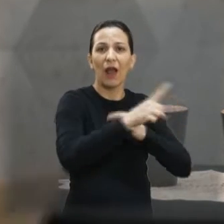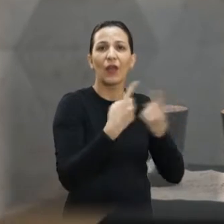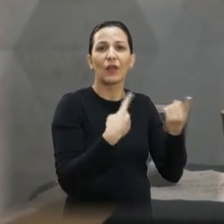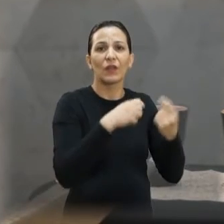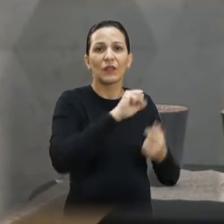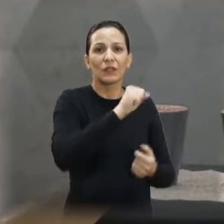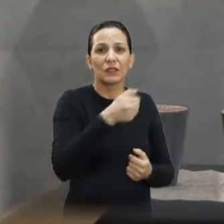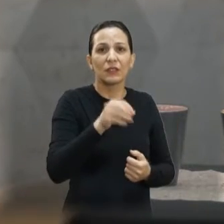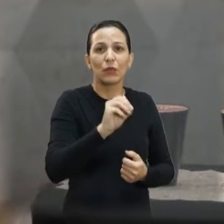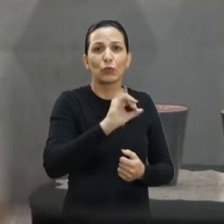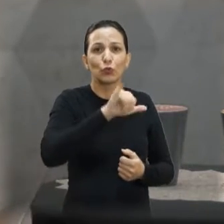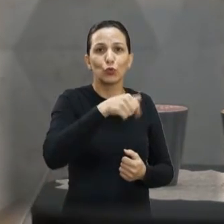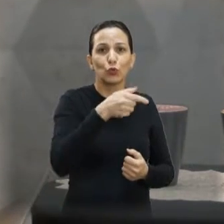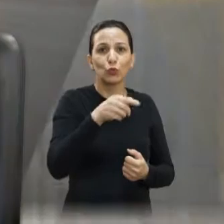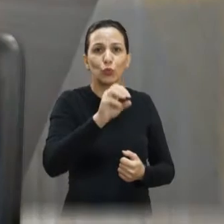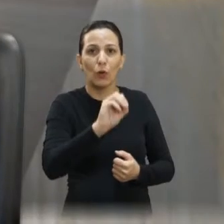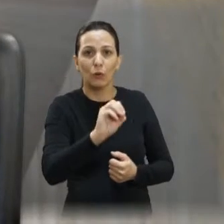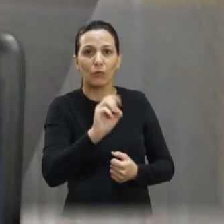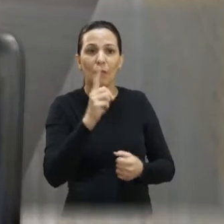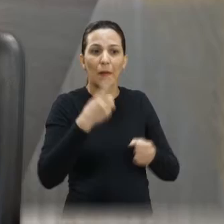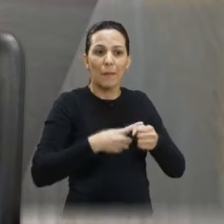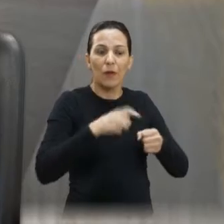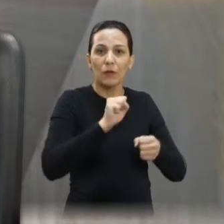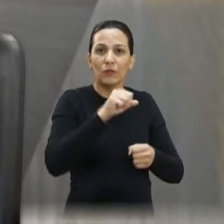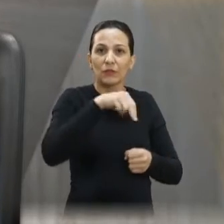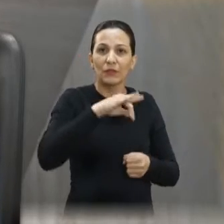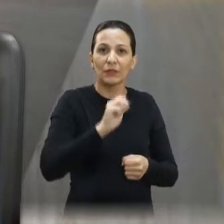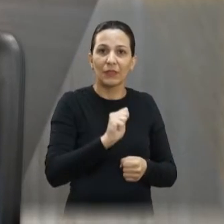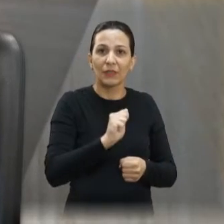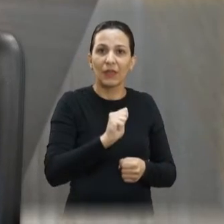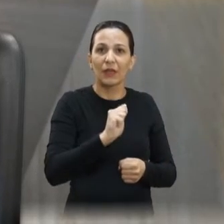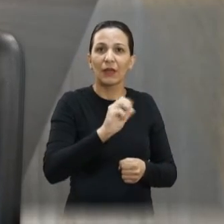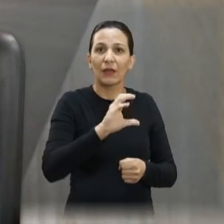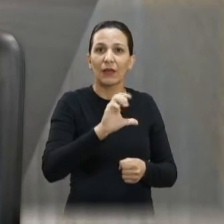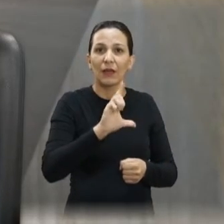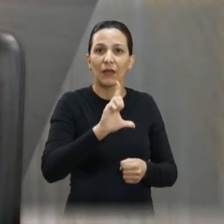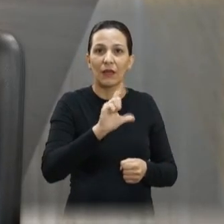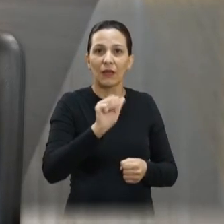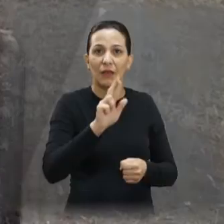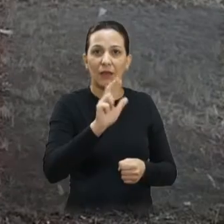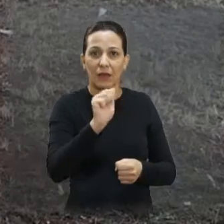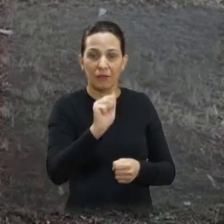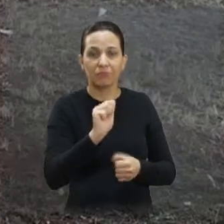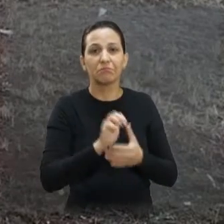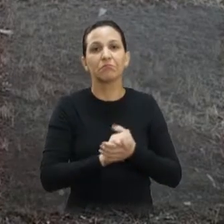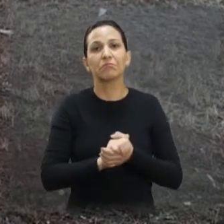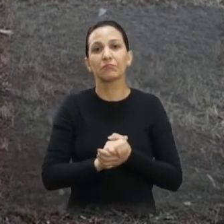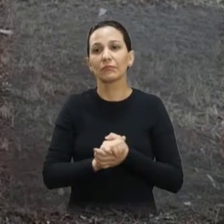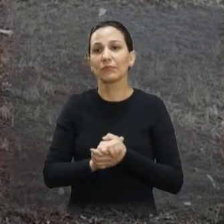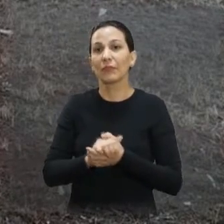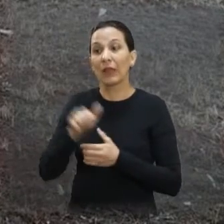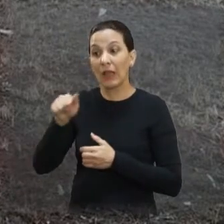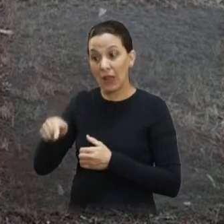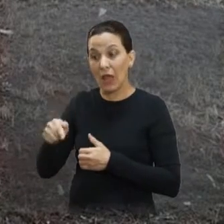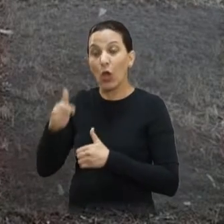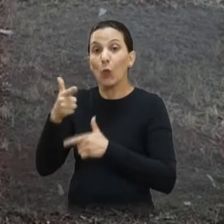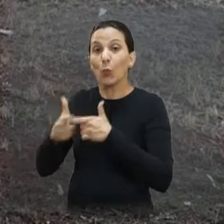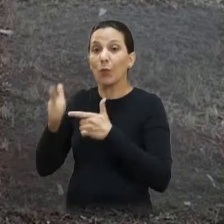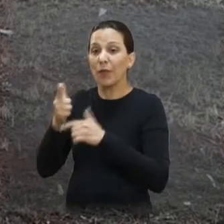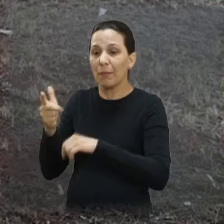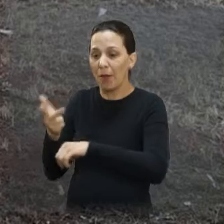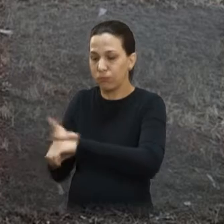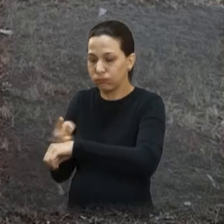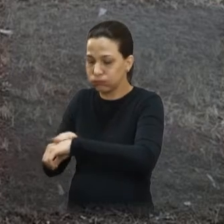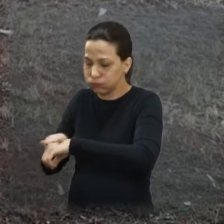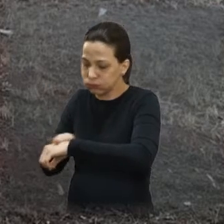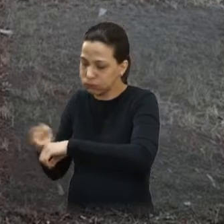João, no Jardim Santa Clara? Mato Alto, zeladoria. Então, eu pedi também que essa zeladoria fosse constante,